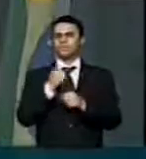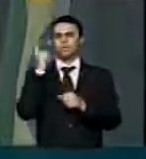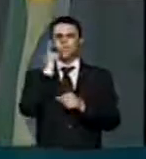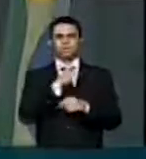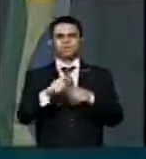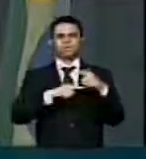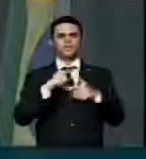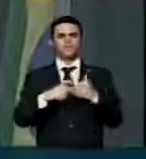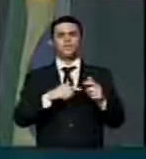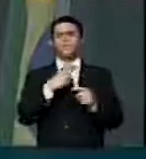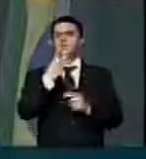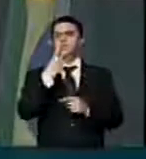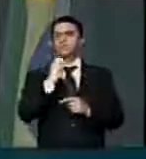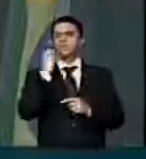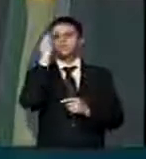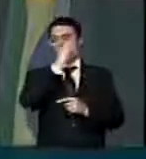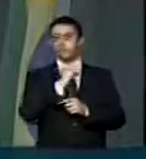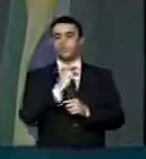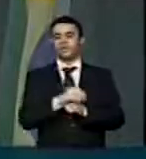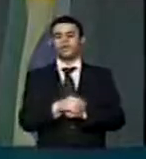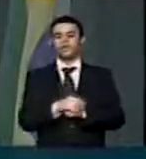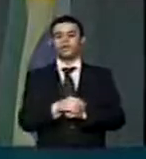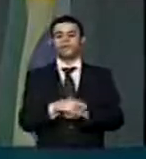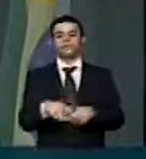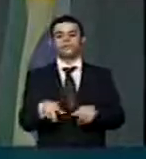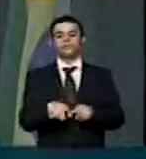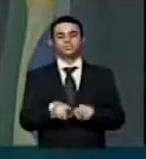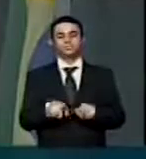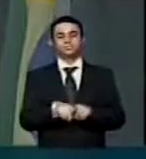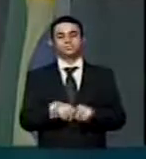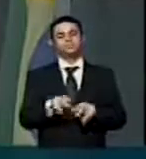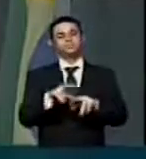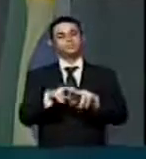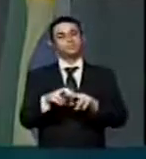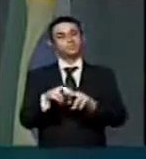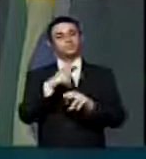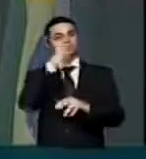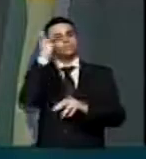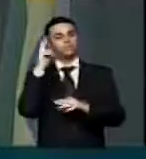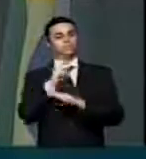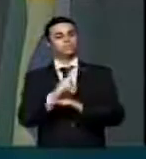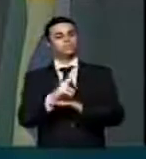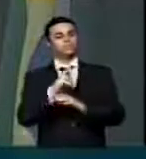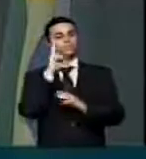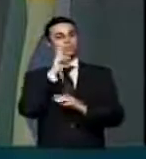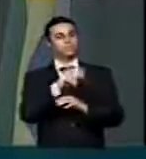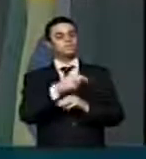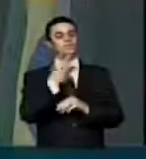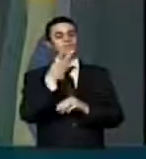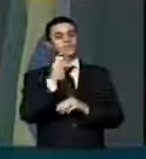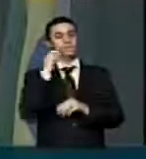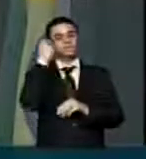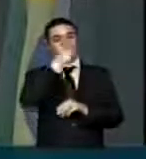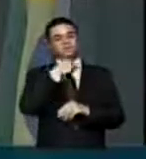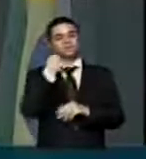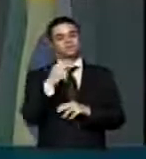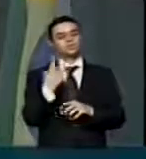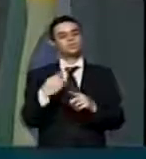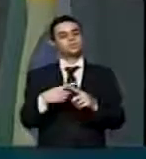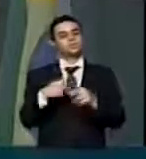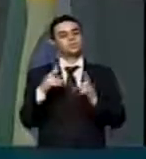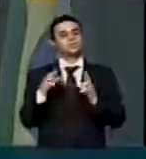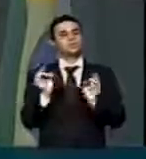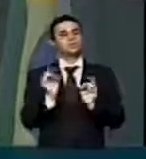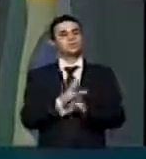haja também o cumprimento, de fato, da jornada por parte dos peritos e que seja equivalente ao tipo de